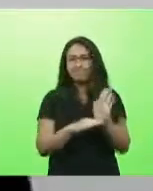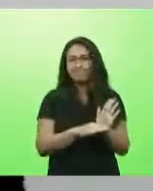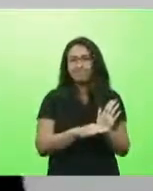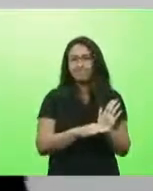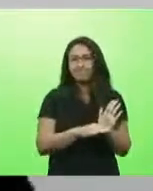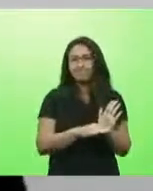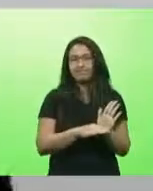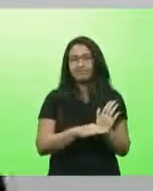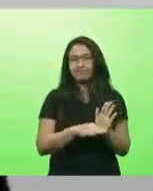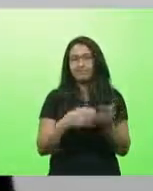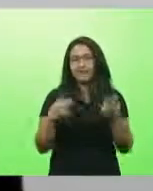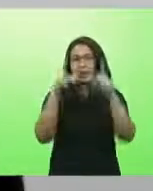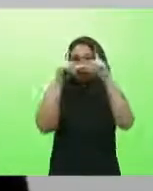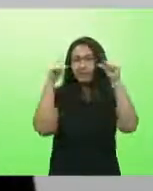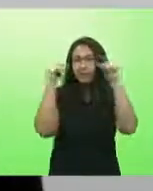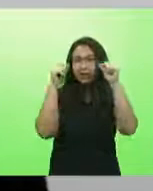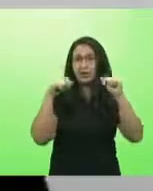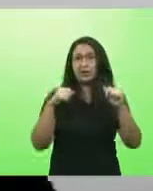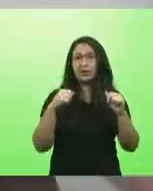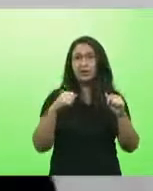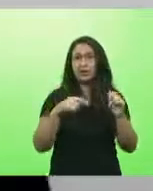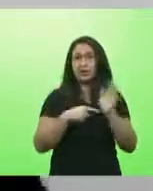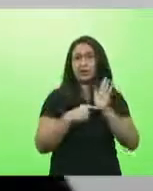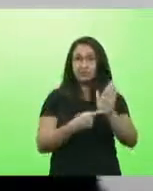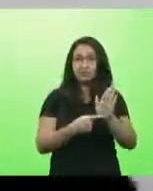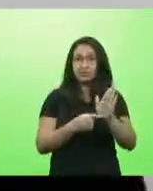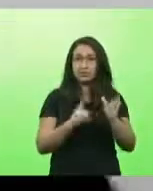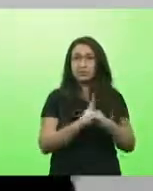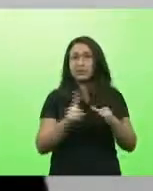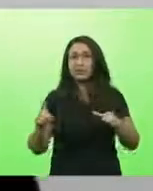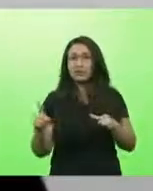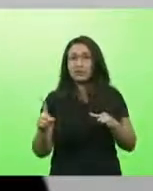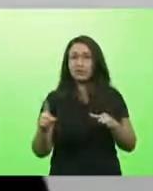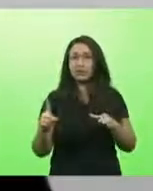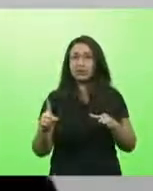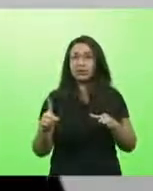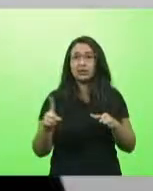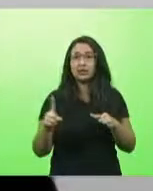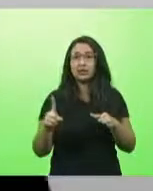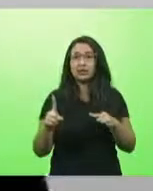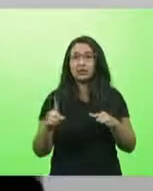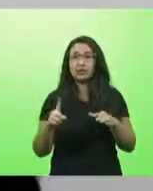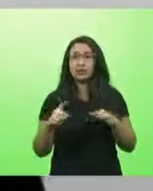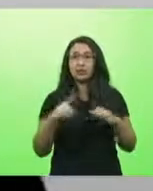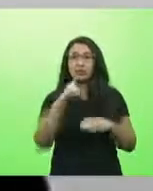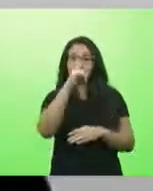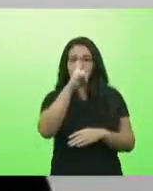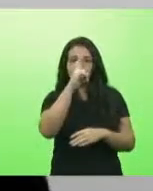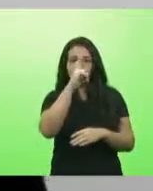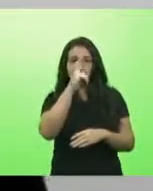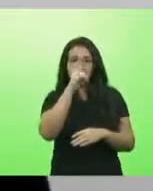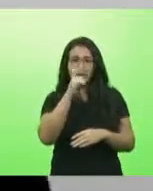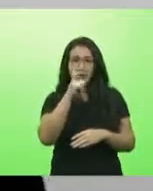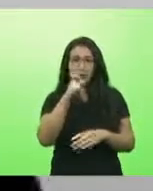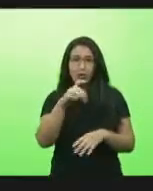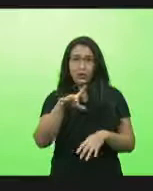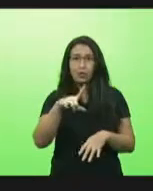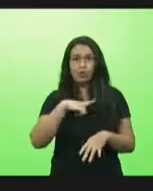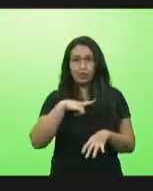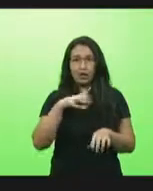enfermeira denunciando uma pessoa que saiu do posto com a covid e foi para o mercado temos que cumprir as regras senhor presidente